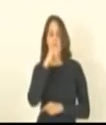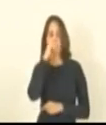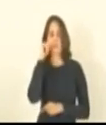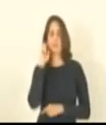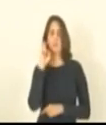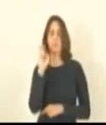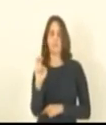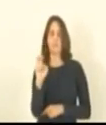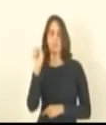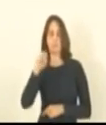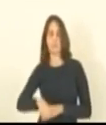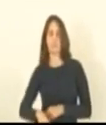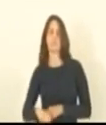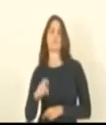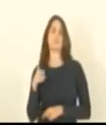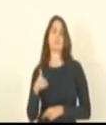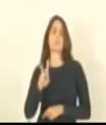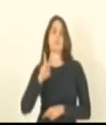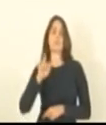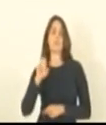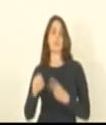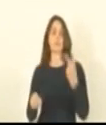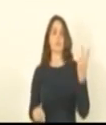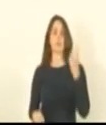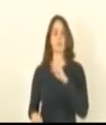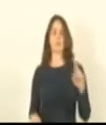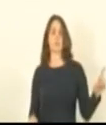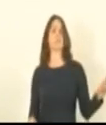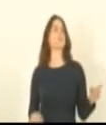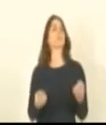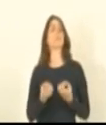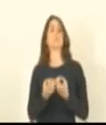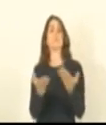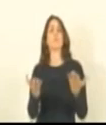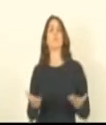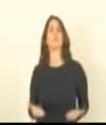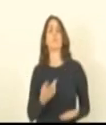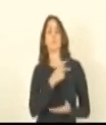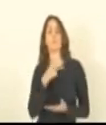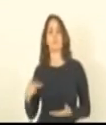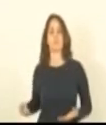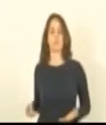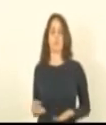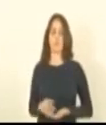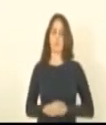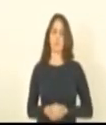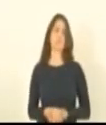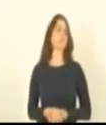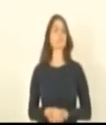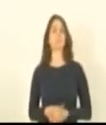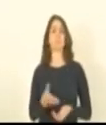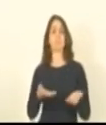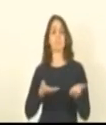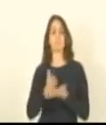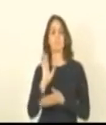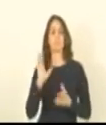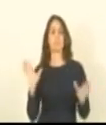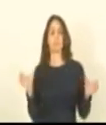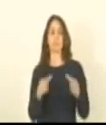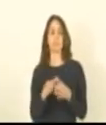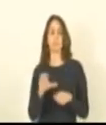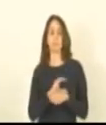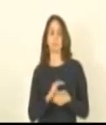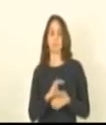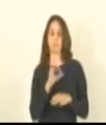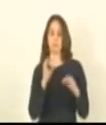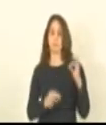votos sim pela manutenção do veto dois votos não devolvo a matéria ao presidente matéria aprovada na comissão de condições